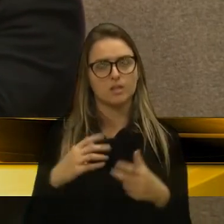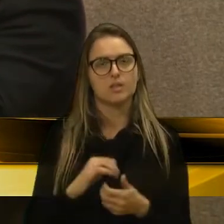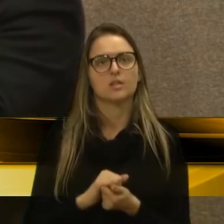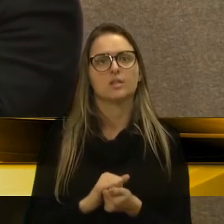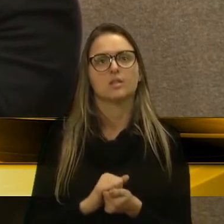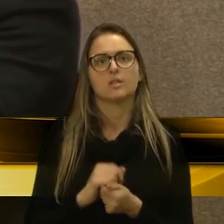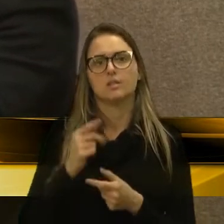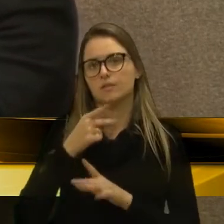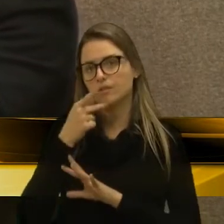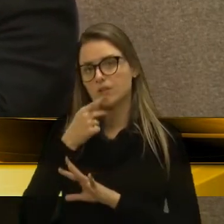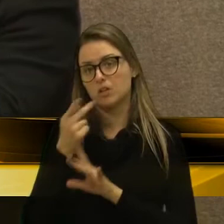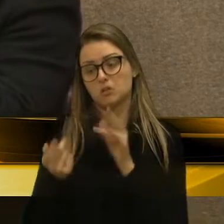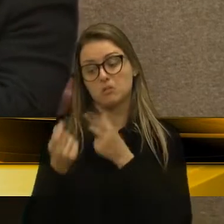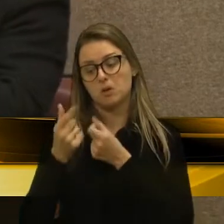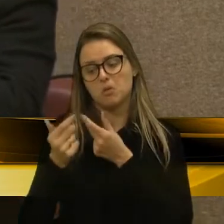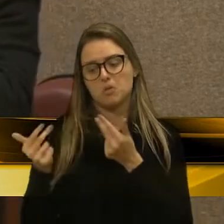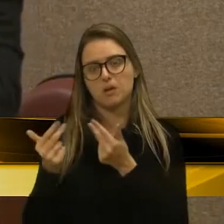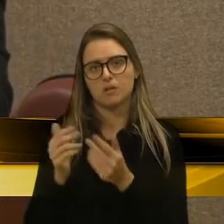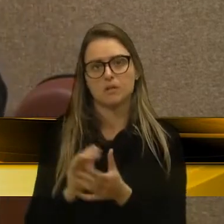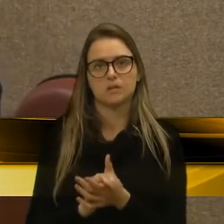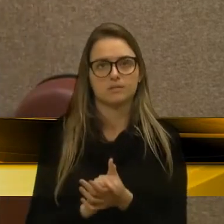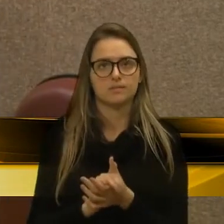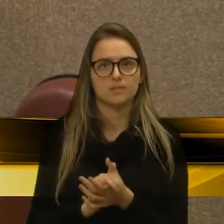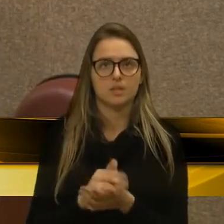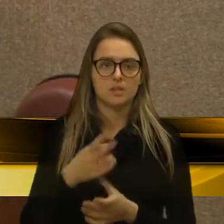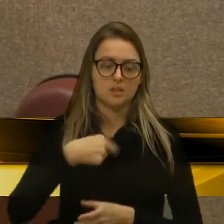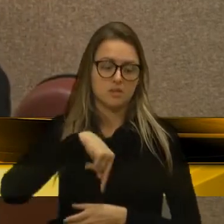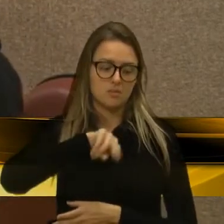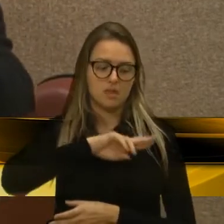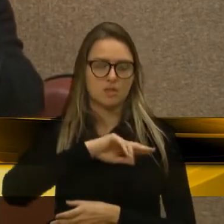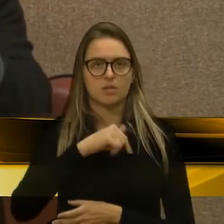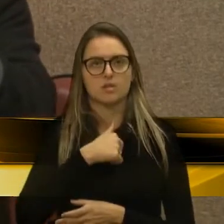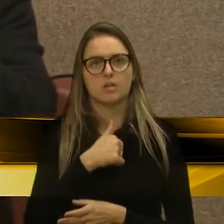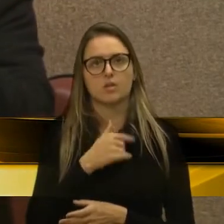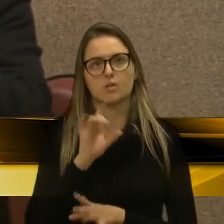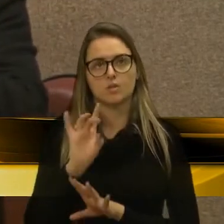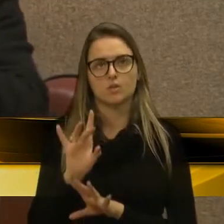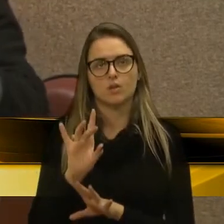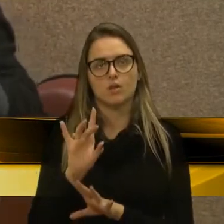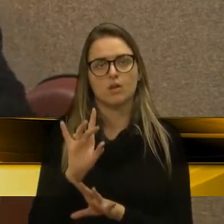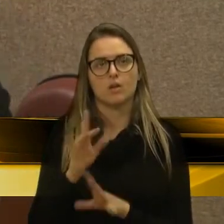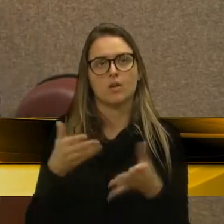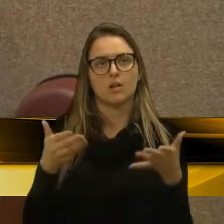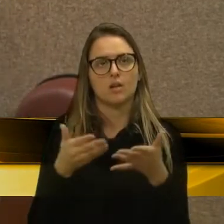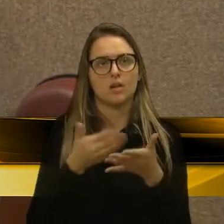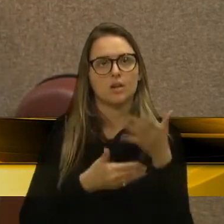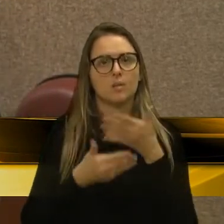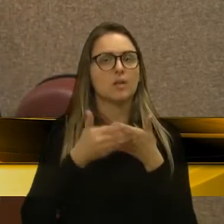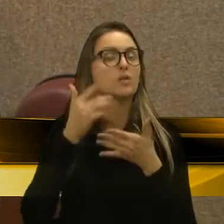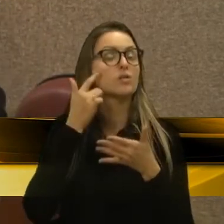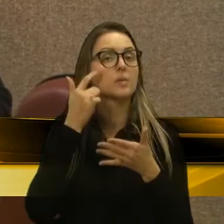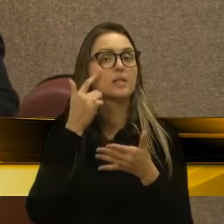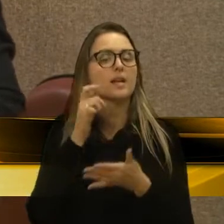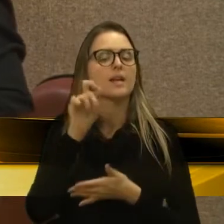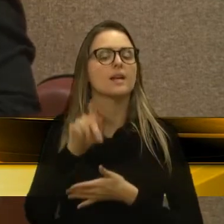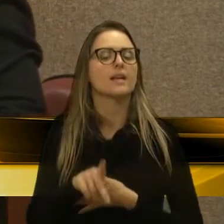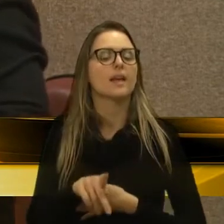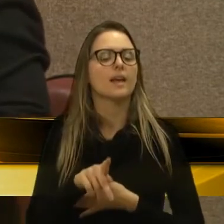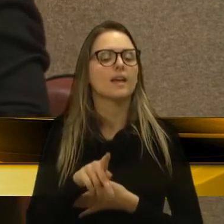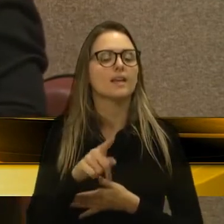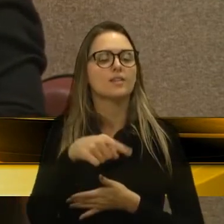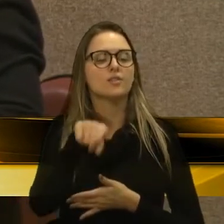fez uma fala. Que aqui, para nós, eu só deixo aqui, para que todos reflitam, quem aqui,